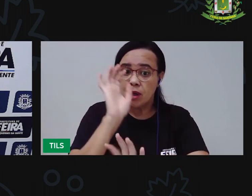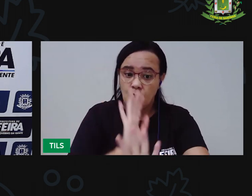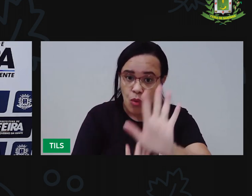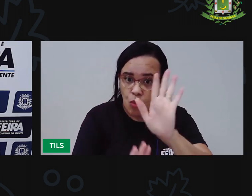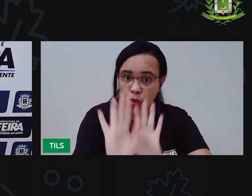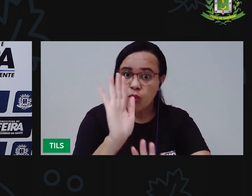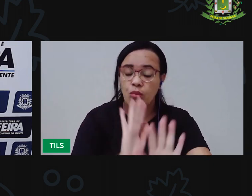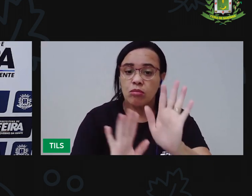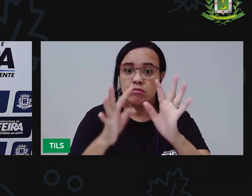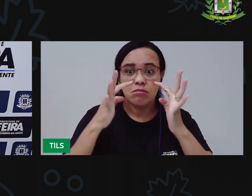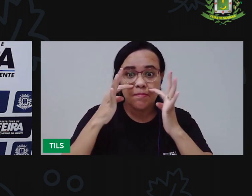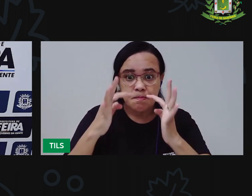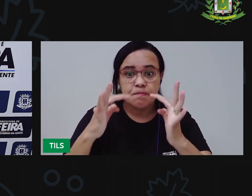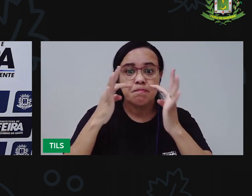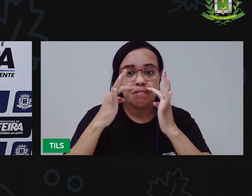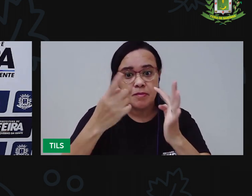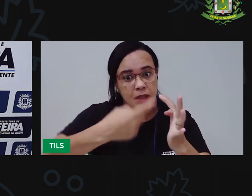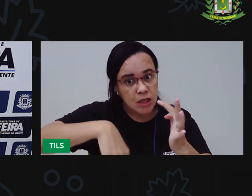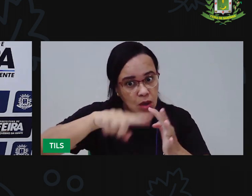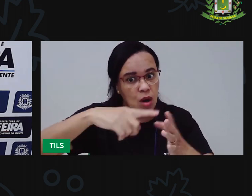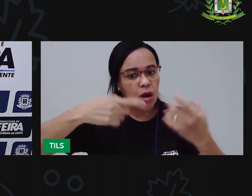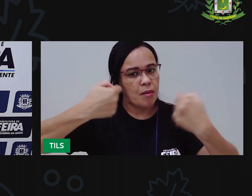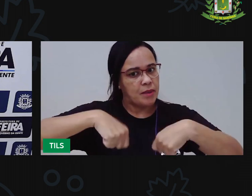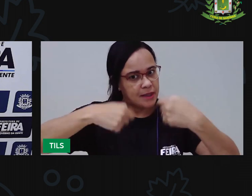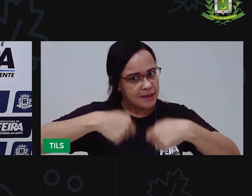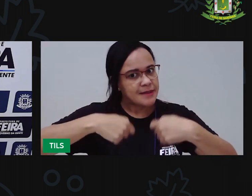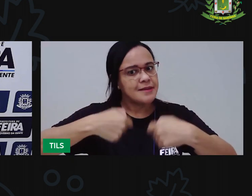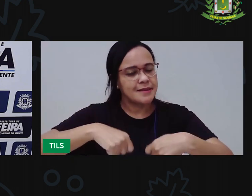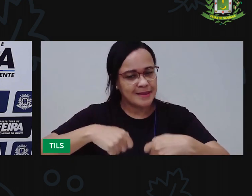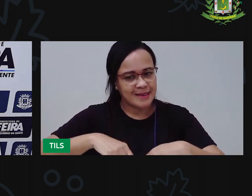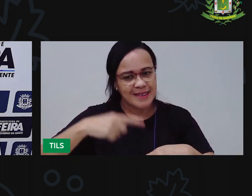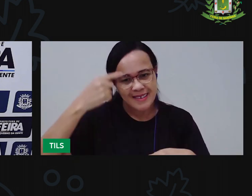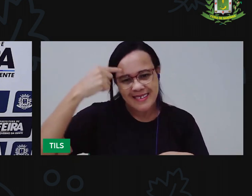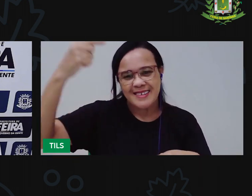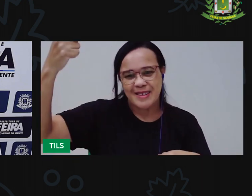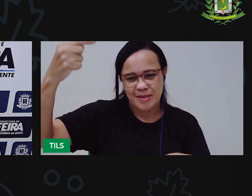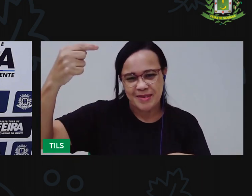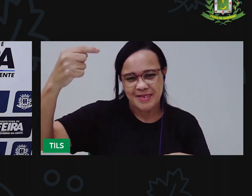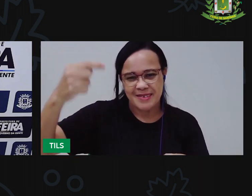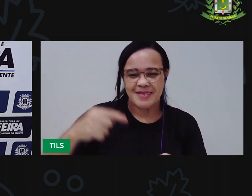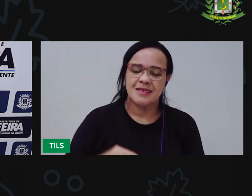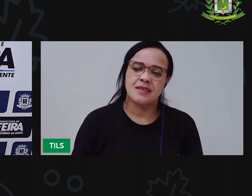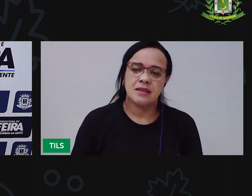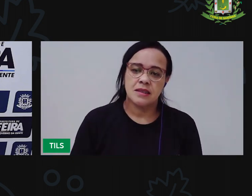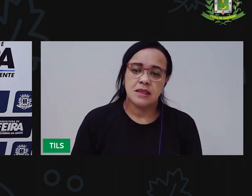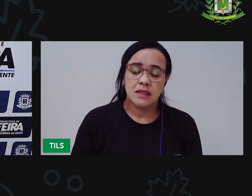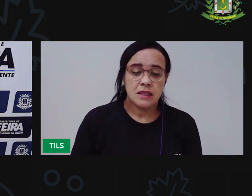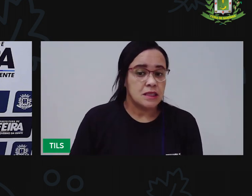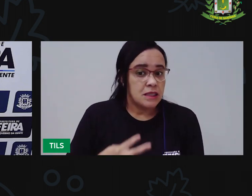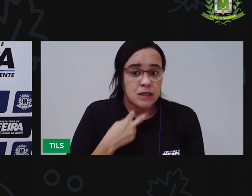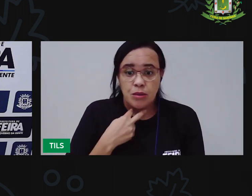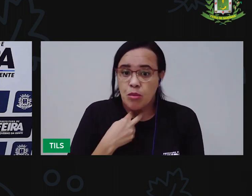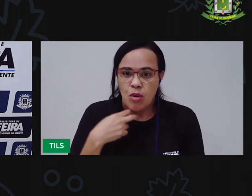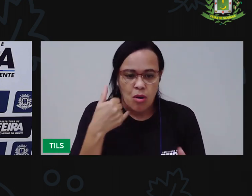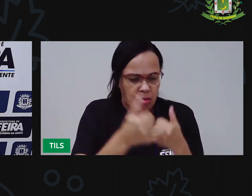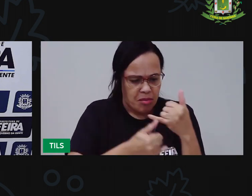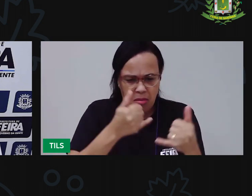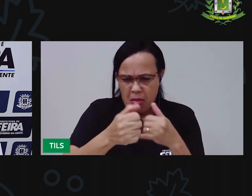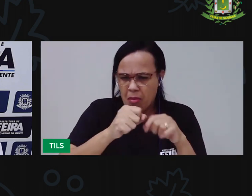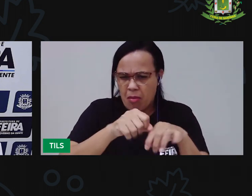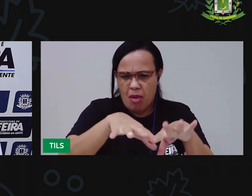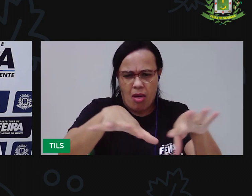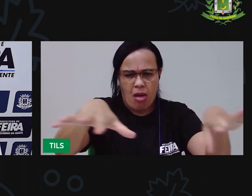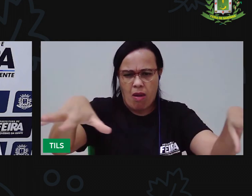ter. Vimos algumas situações ali como não deixar brinquedos espalhados pelo chão.